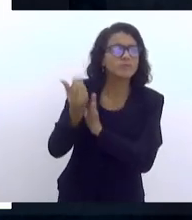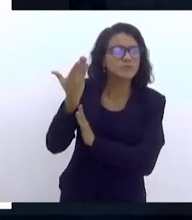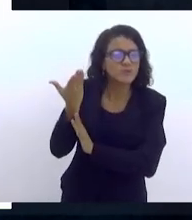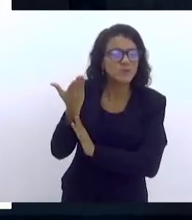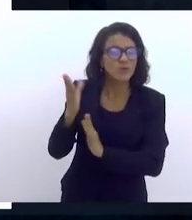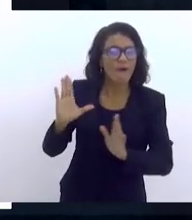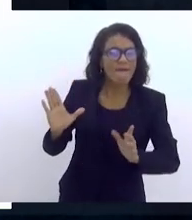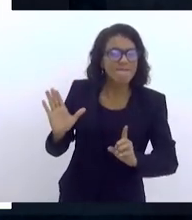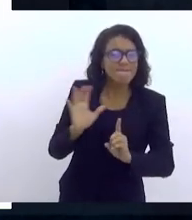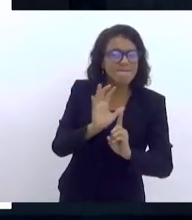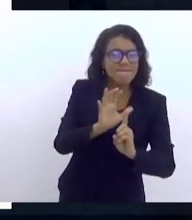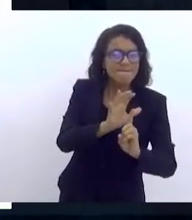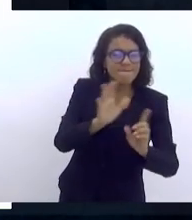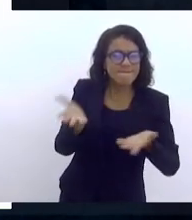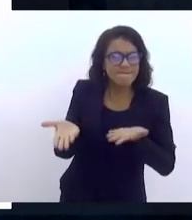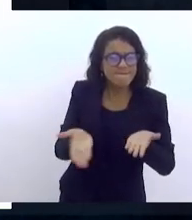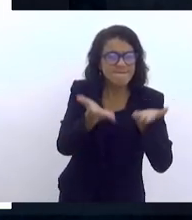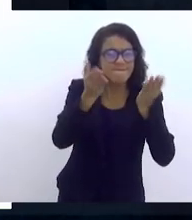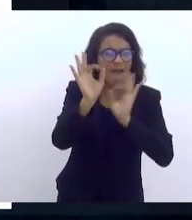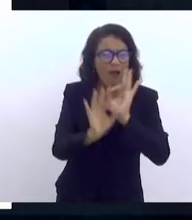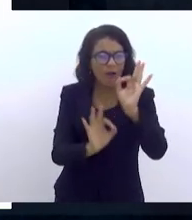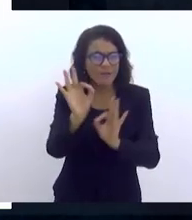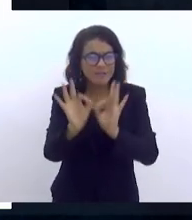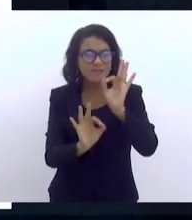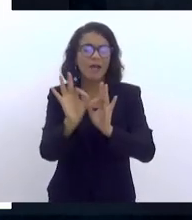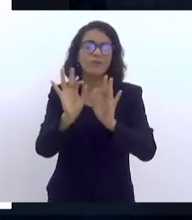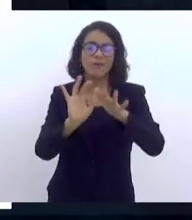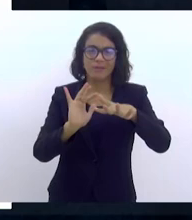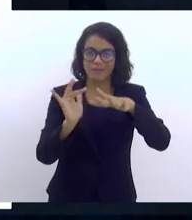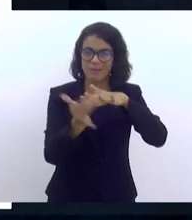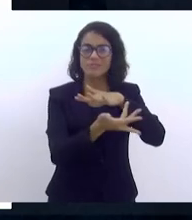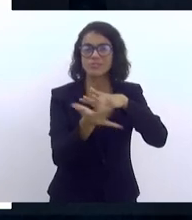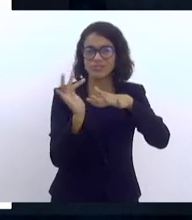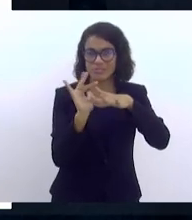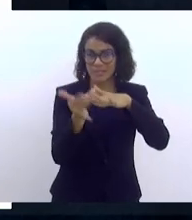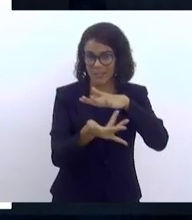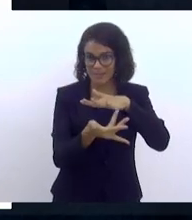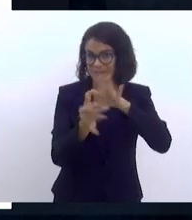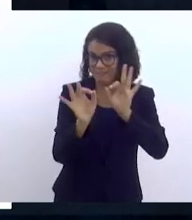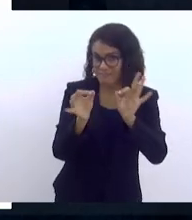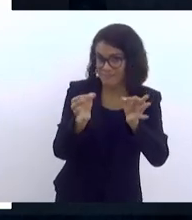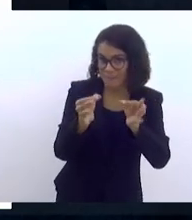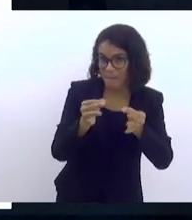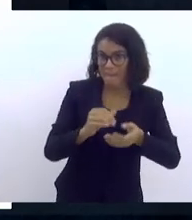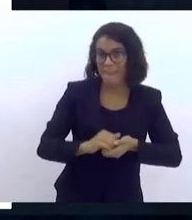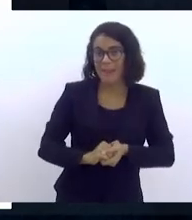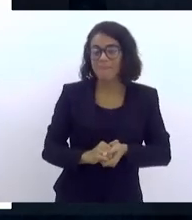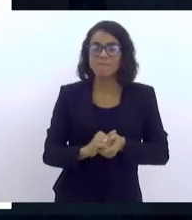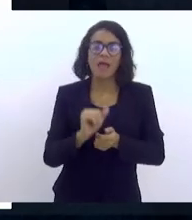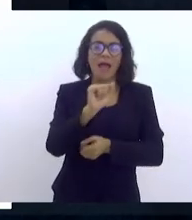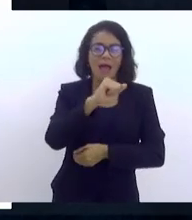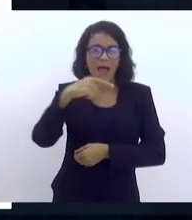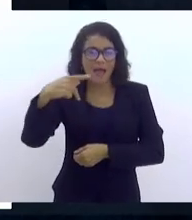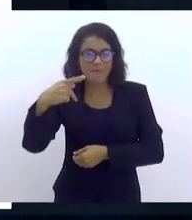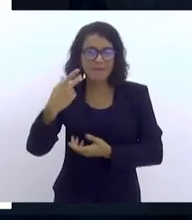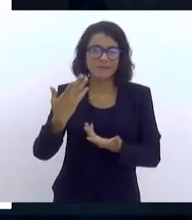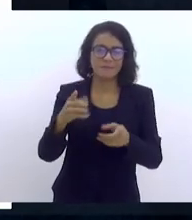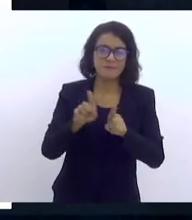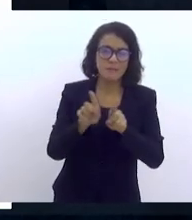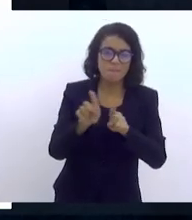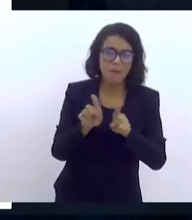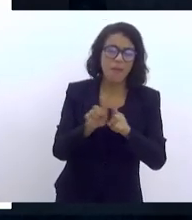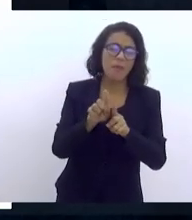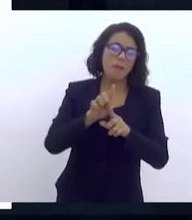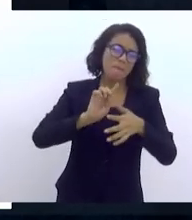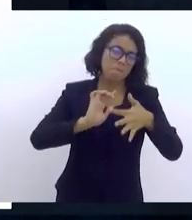incentivados e organizados através de plataformas digitais, de aplicativos, de mídias